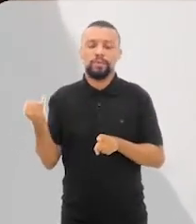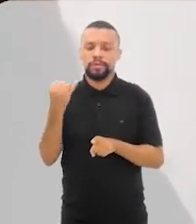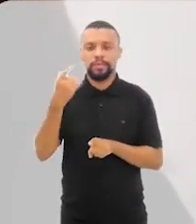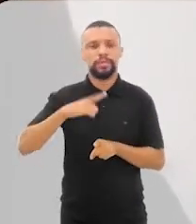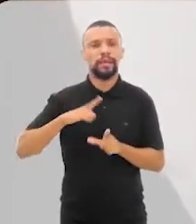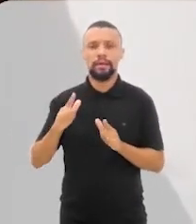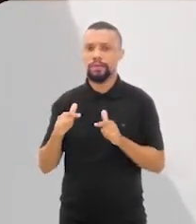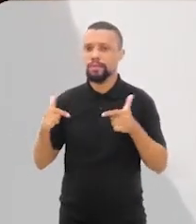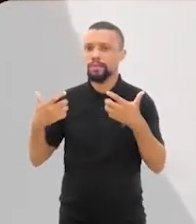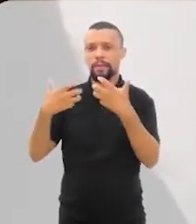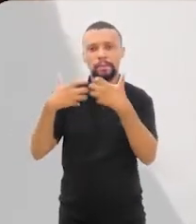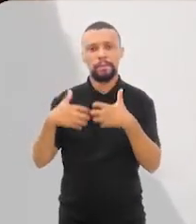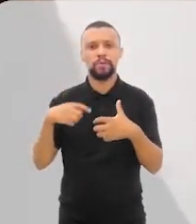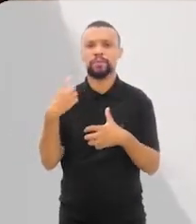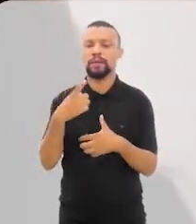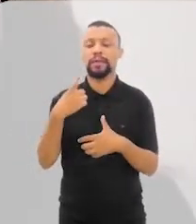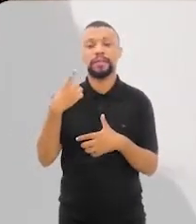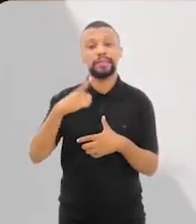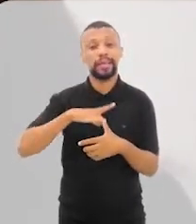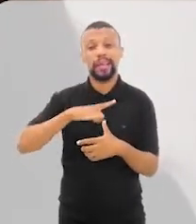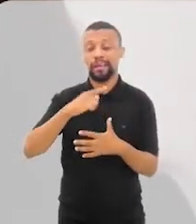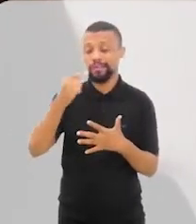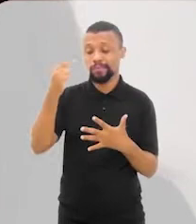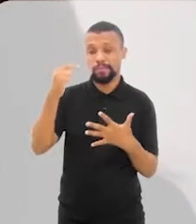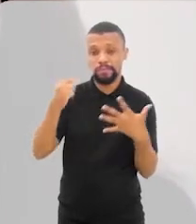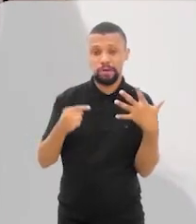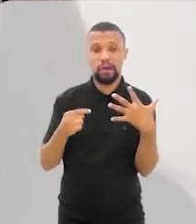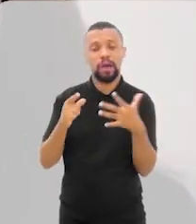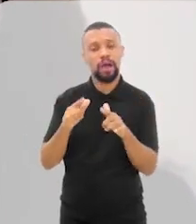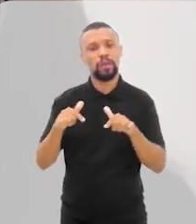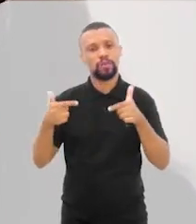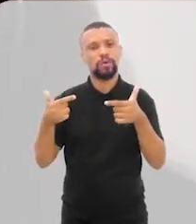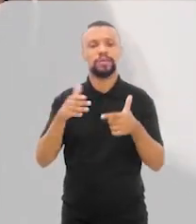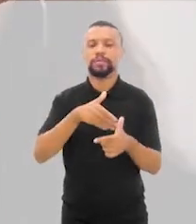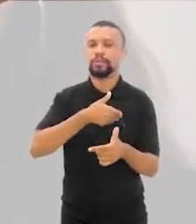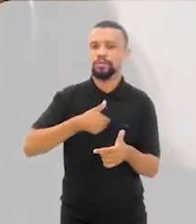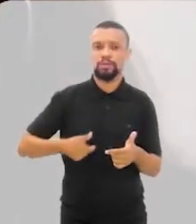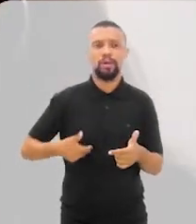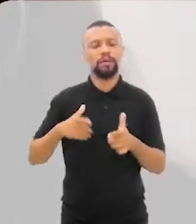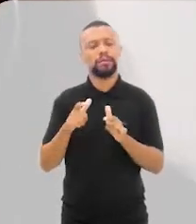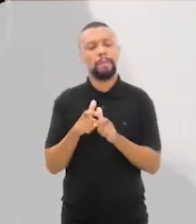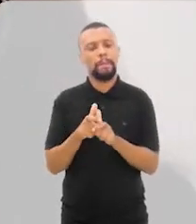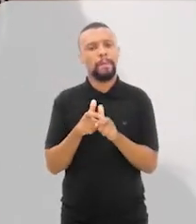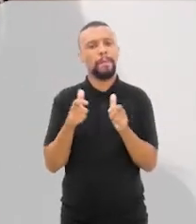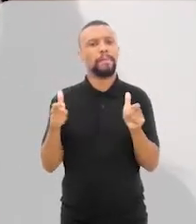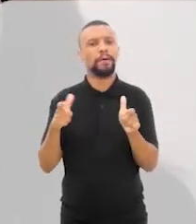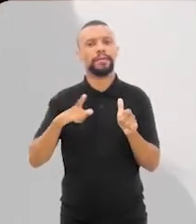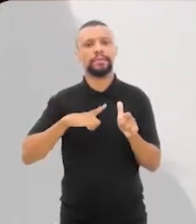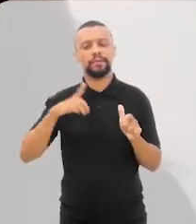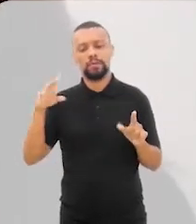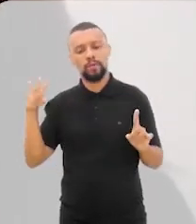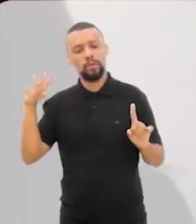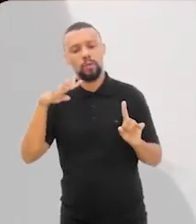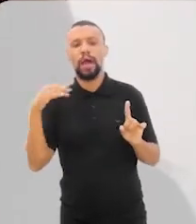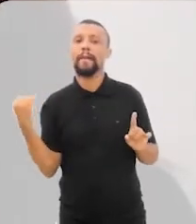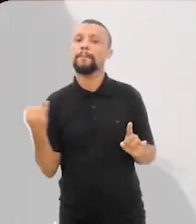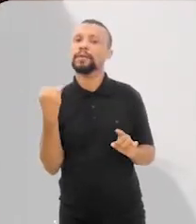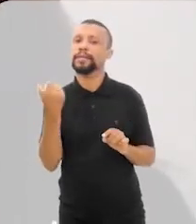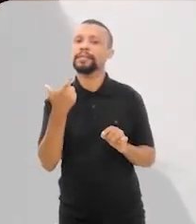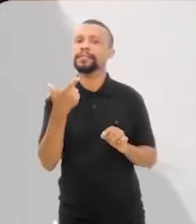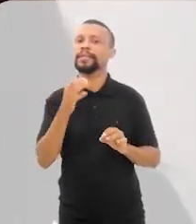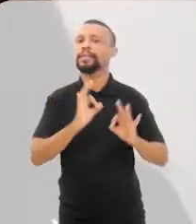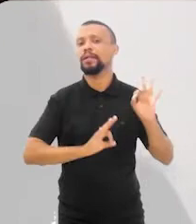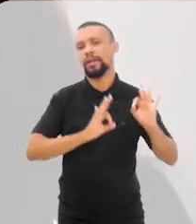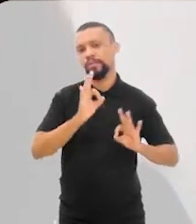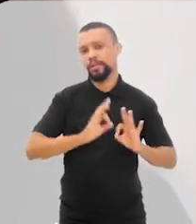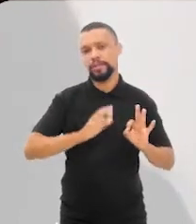importante também que no operacional, suporte, a gente vê outros atores estaduais que estão ganhando a relevância nessa